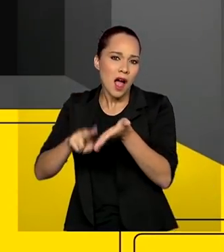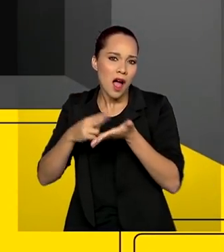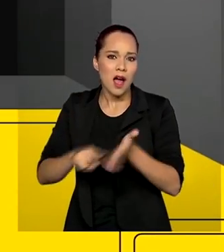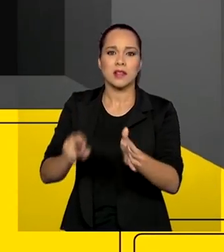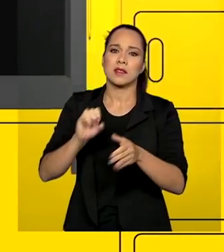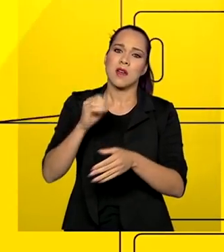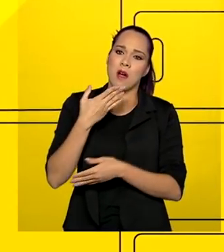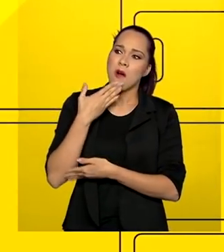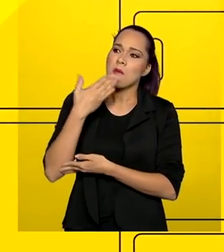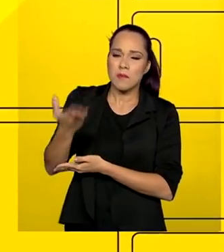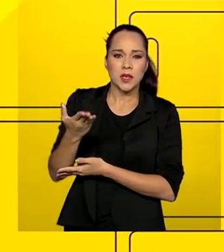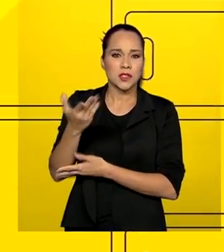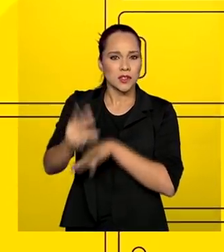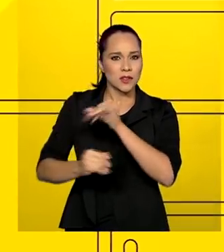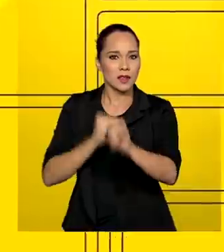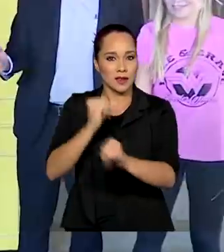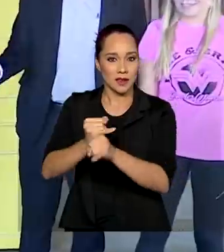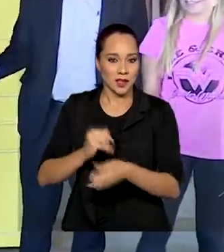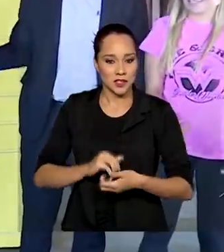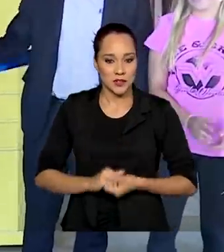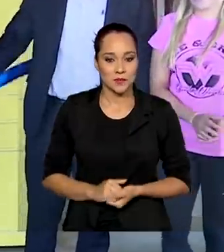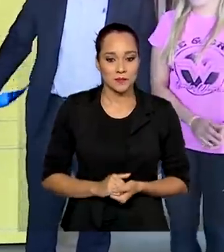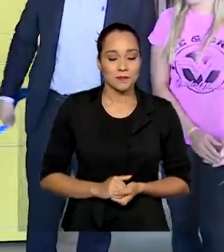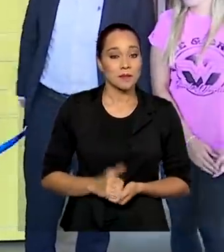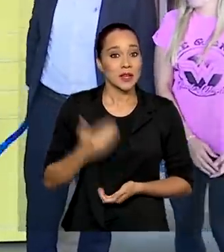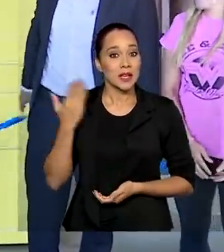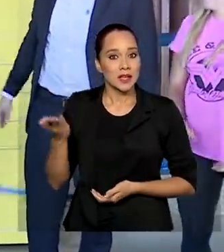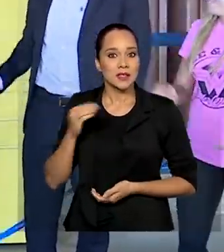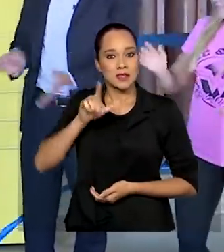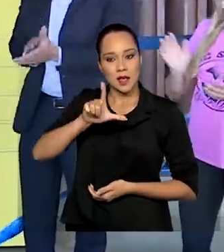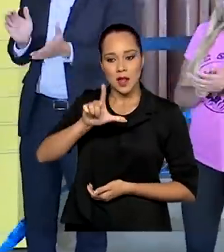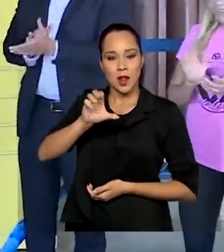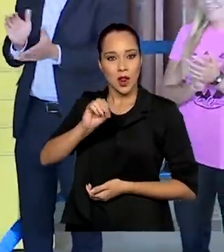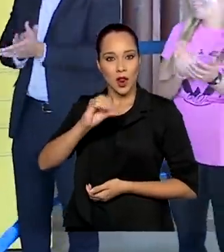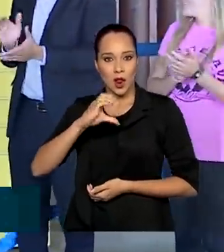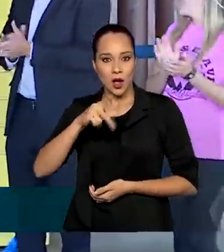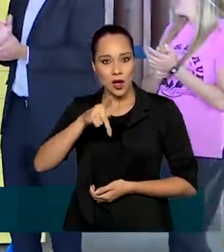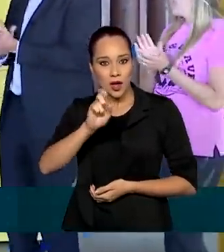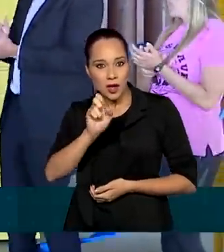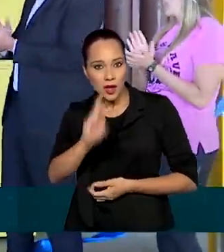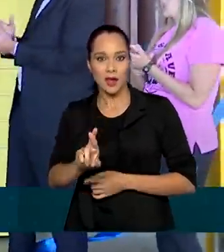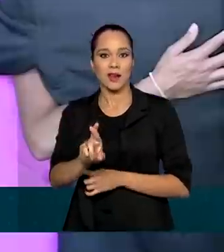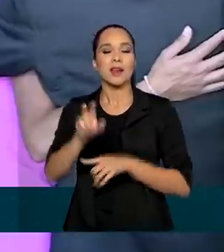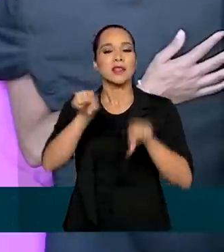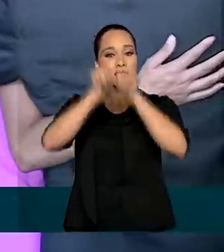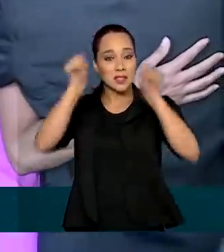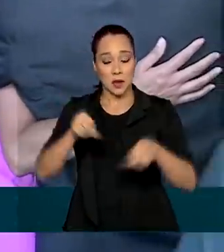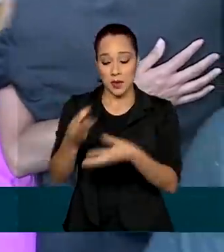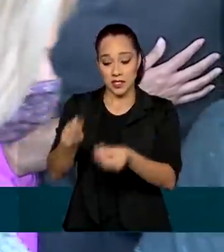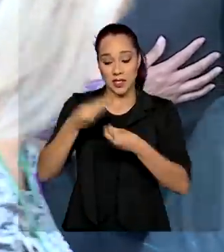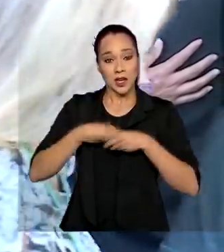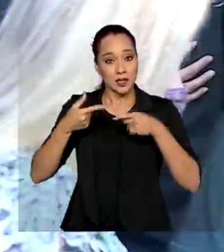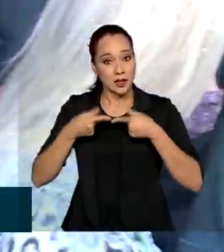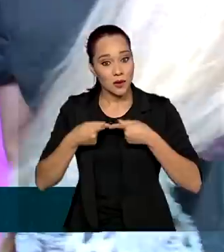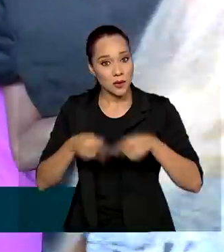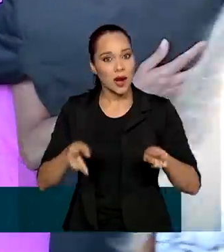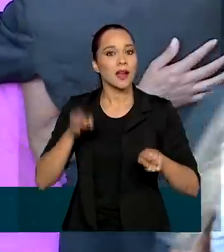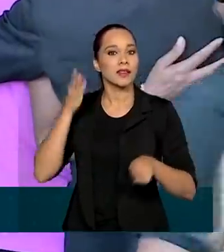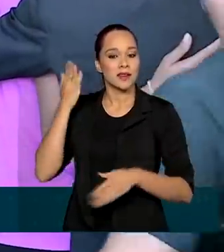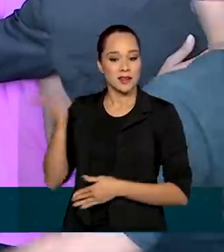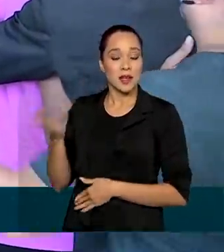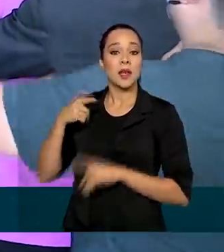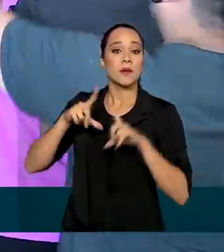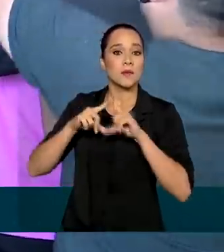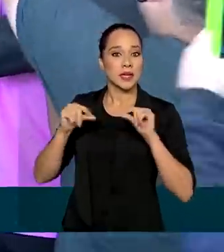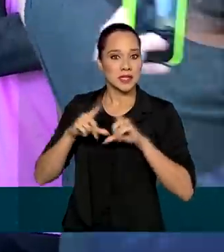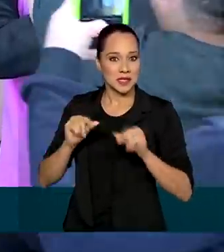encomendas feitas pela internet. Isso é o locker. O sistema de entregas foi inaugurado nesta cerimônia